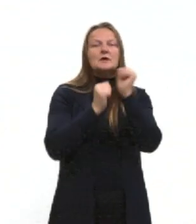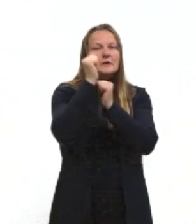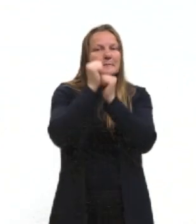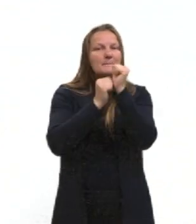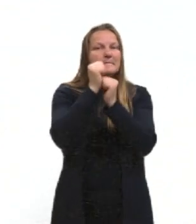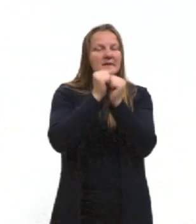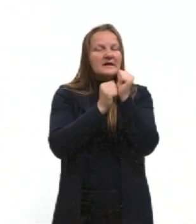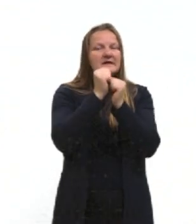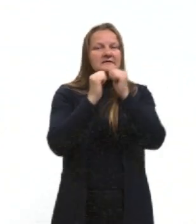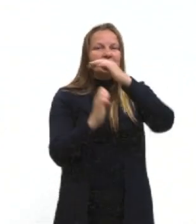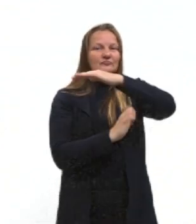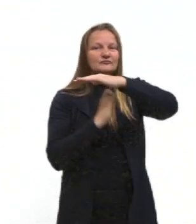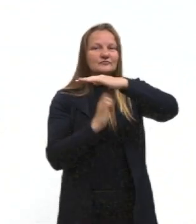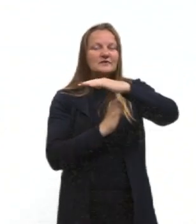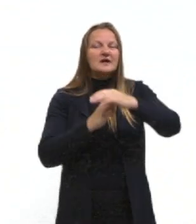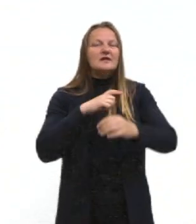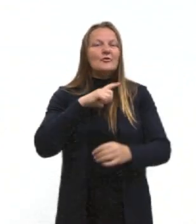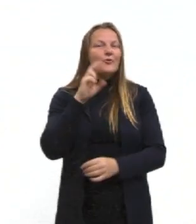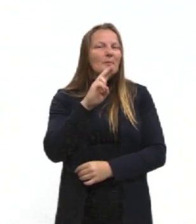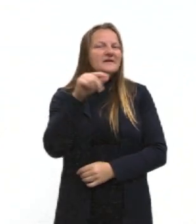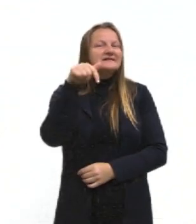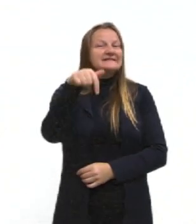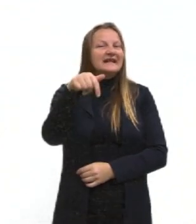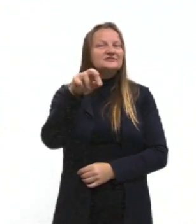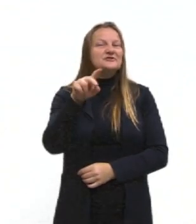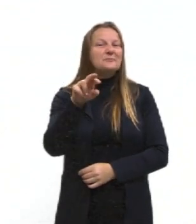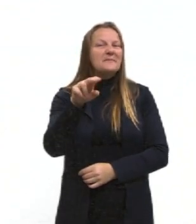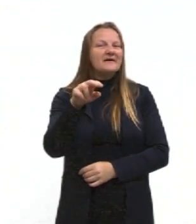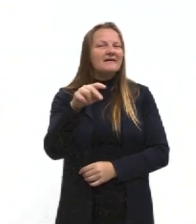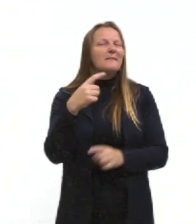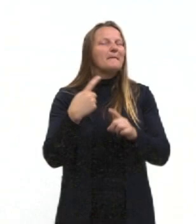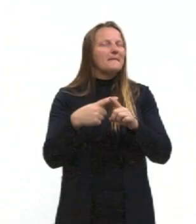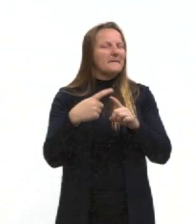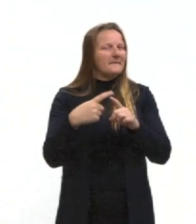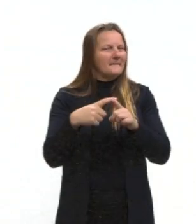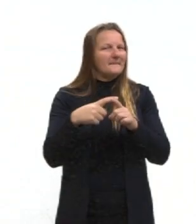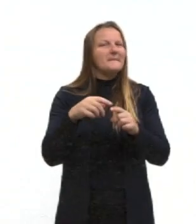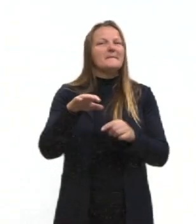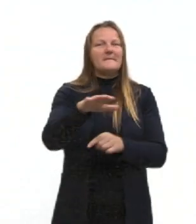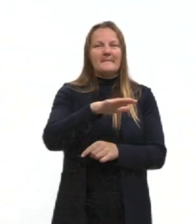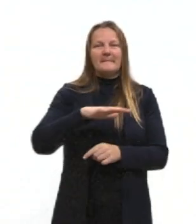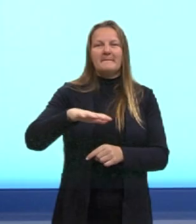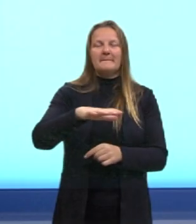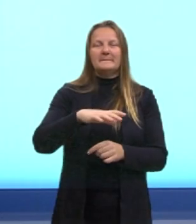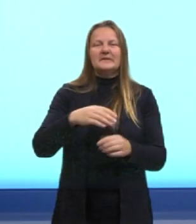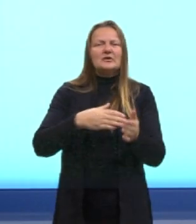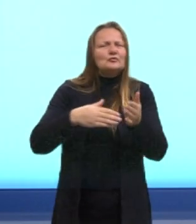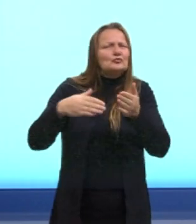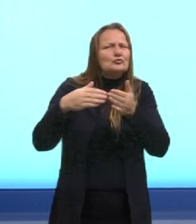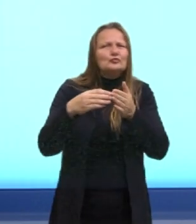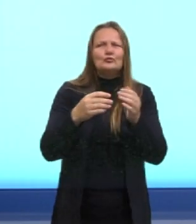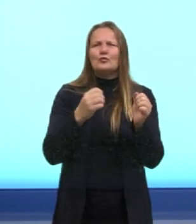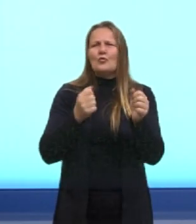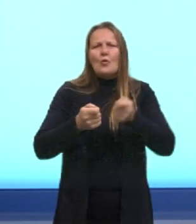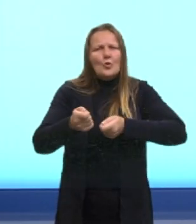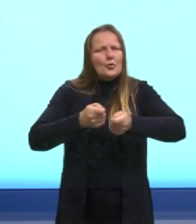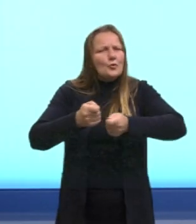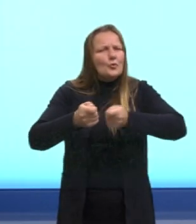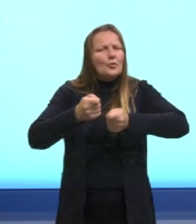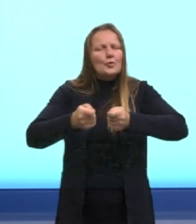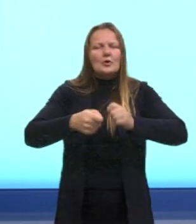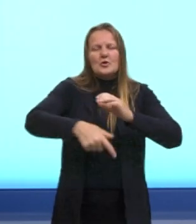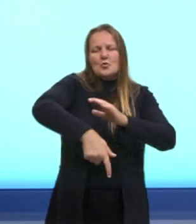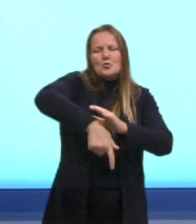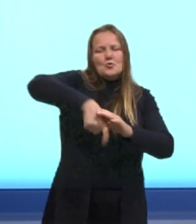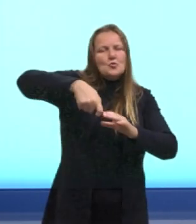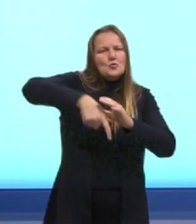conhecidas como as Sete Irmãs, tá. Elas que faziam a prospecção do petróleo, elas que retiravam o petróleo, elas que